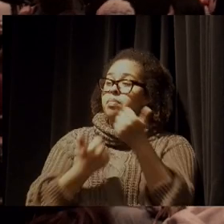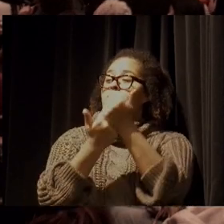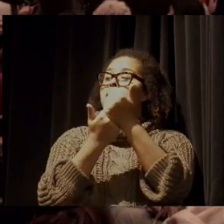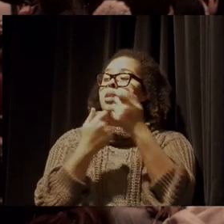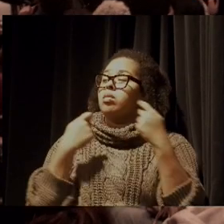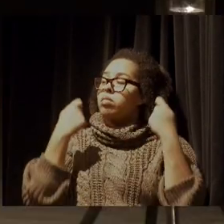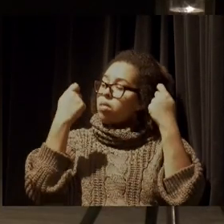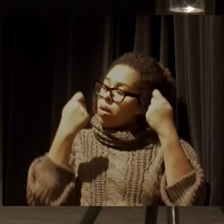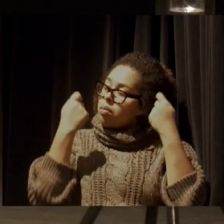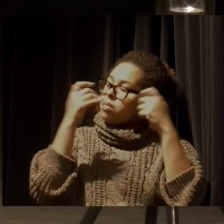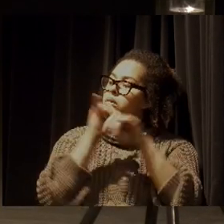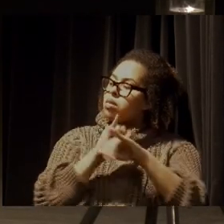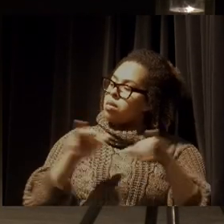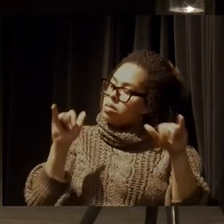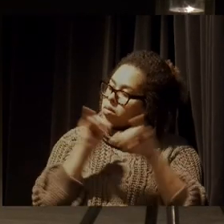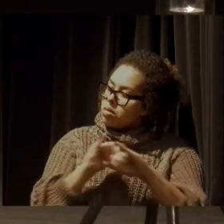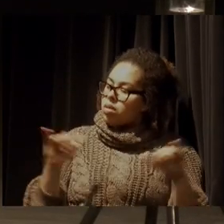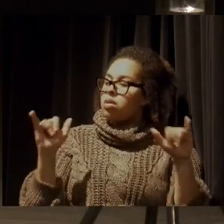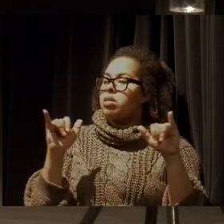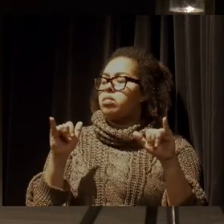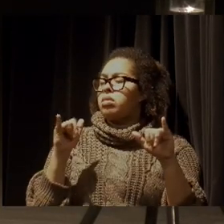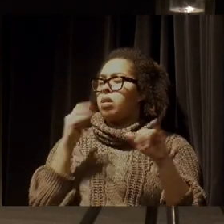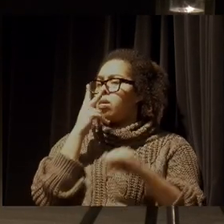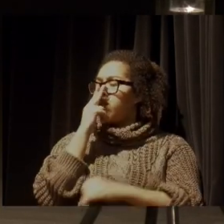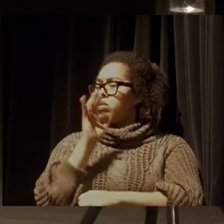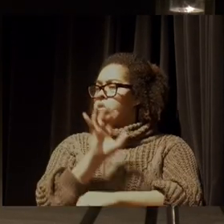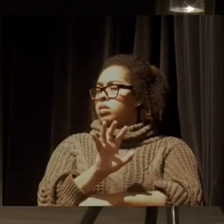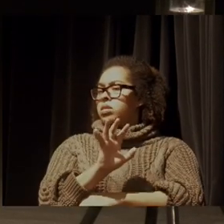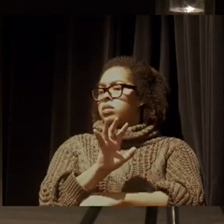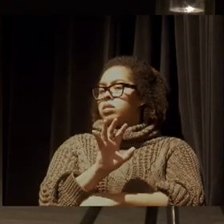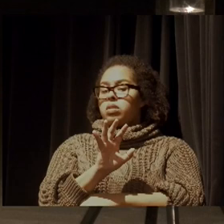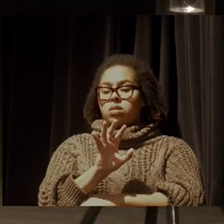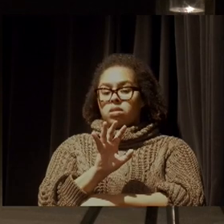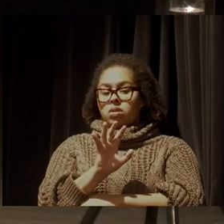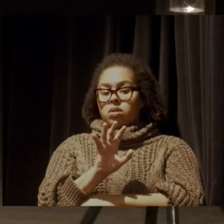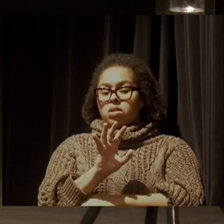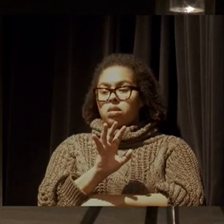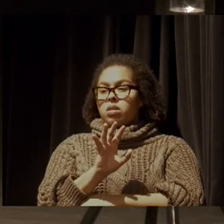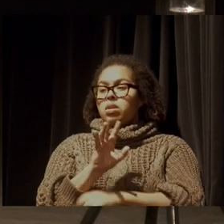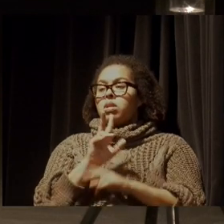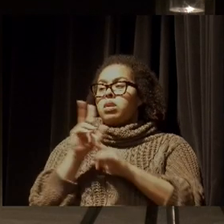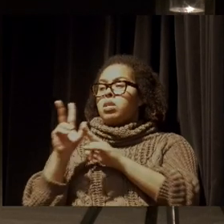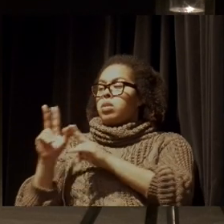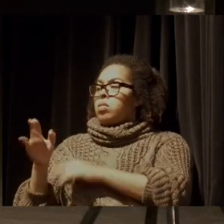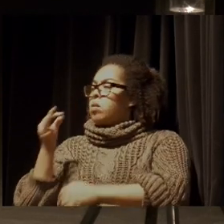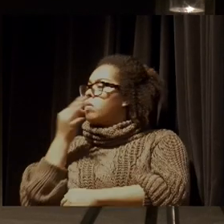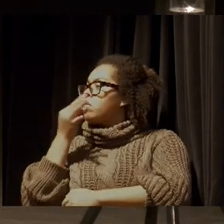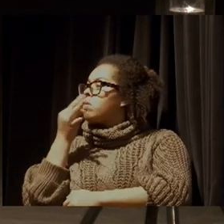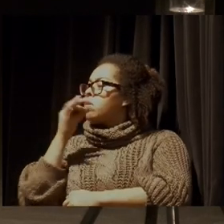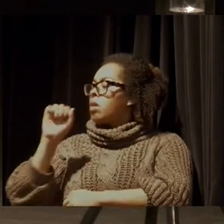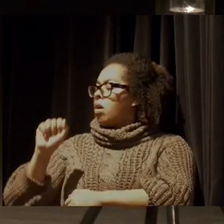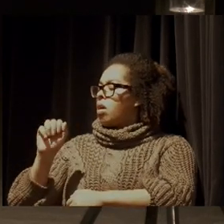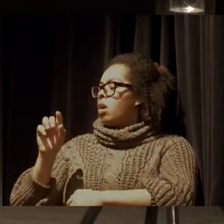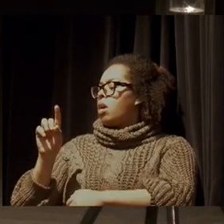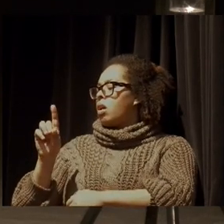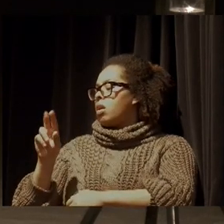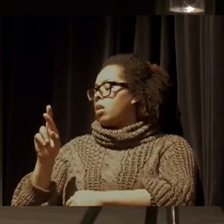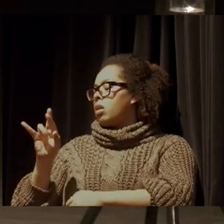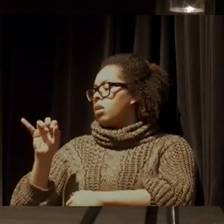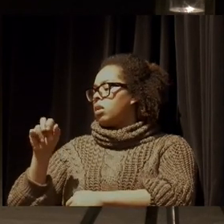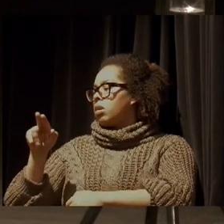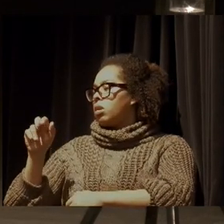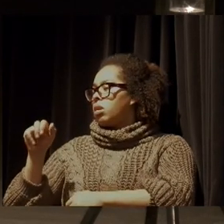campanhas, acho que sim, como a Adriana falou, se a gente não tem uma